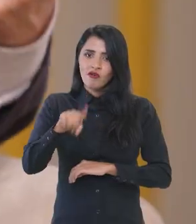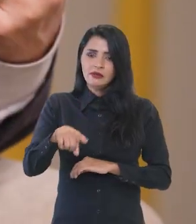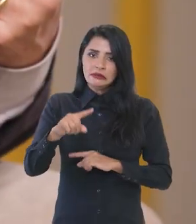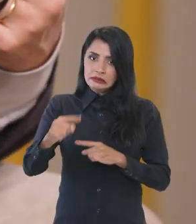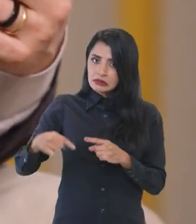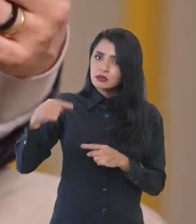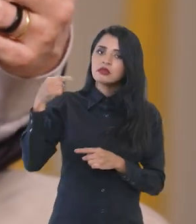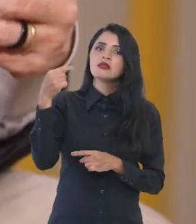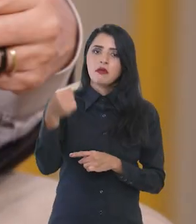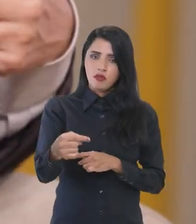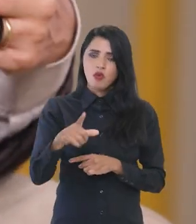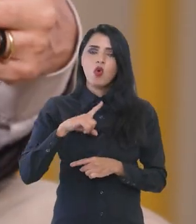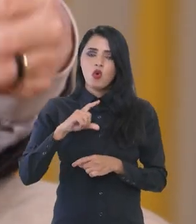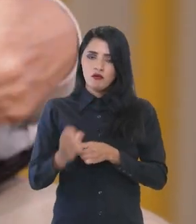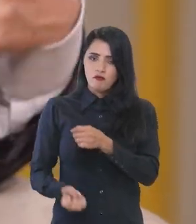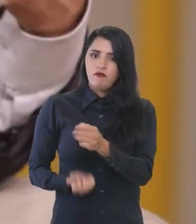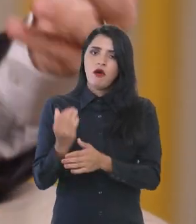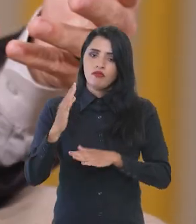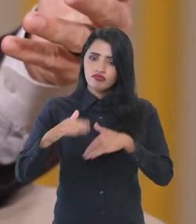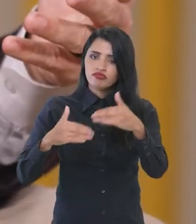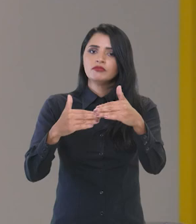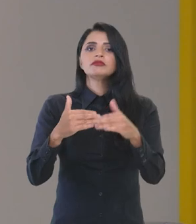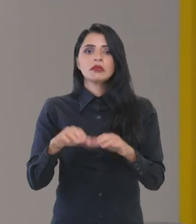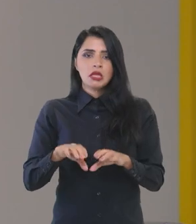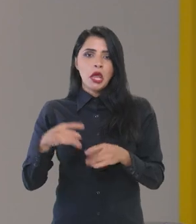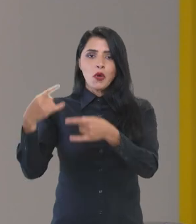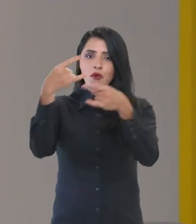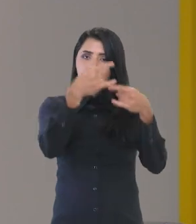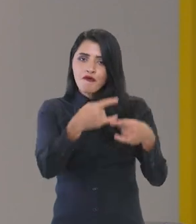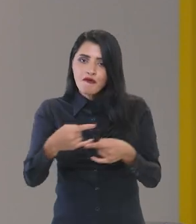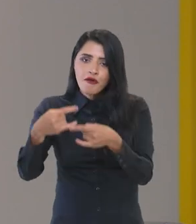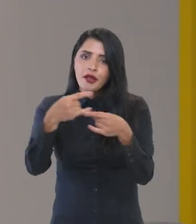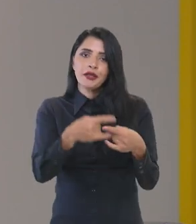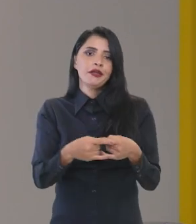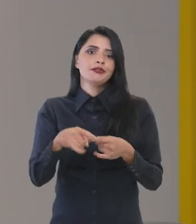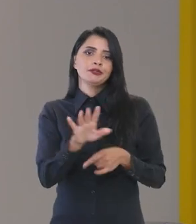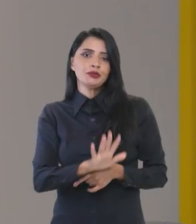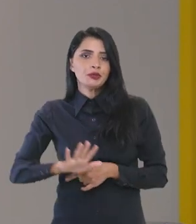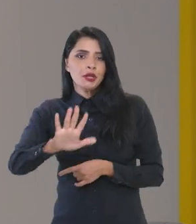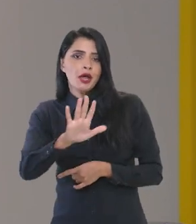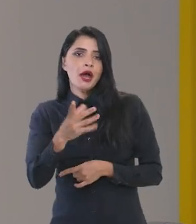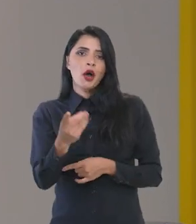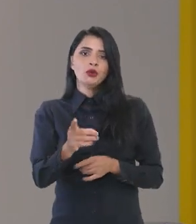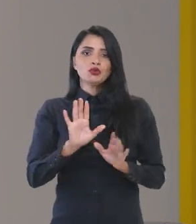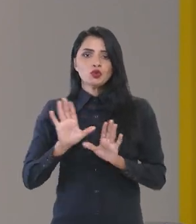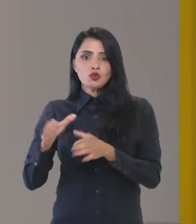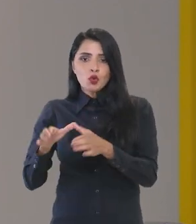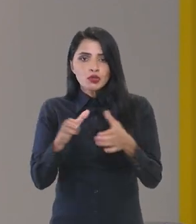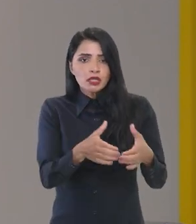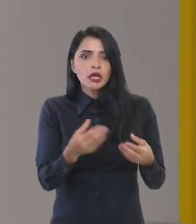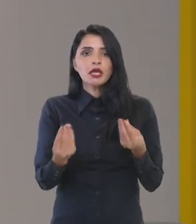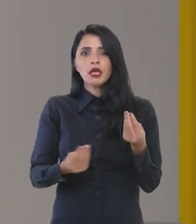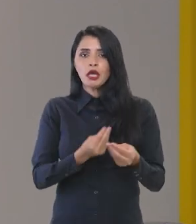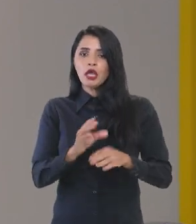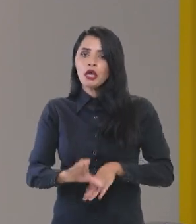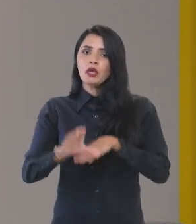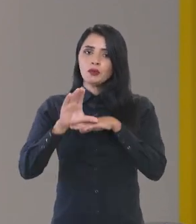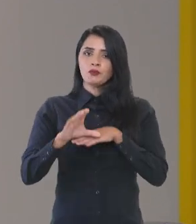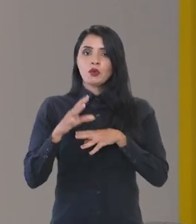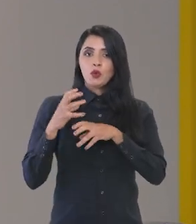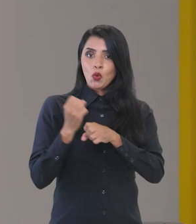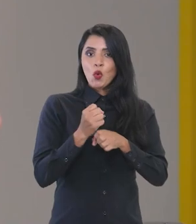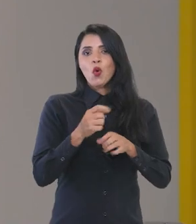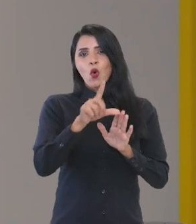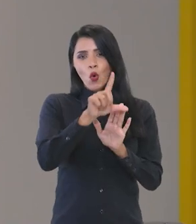posteriormente, desenvolvida nas conferências nacionais, no funcionamento dos conselhos nacionais, no orçamento